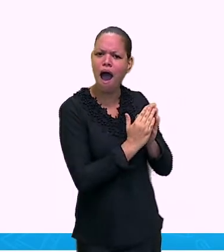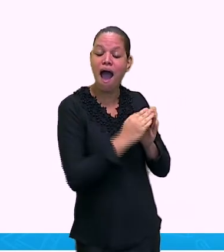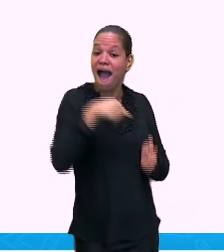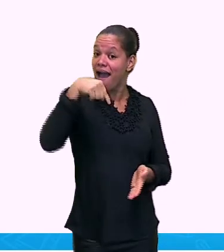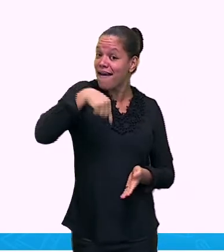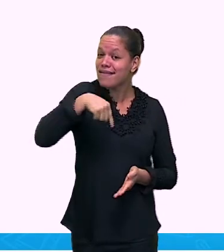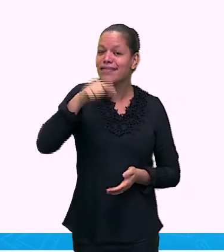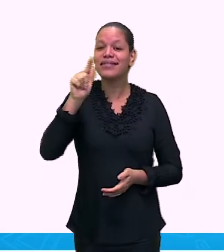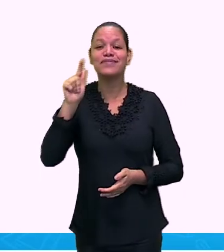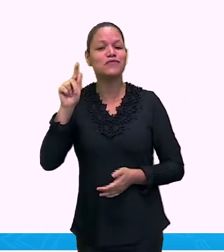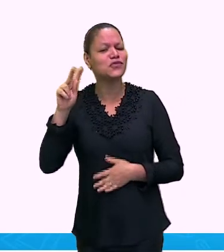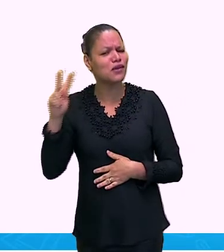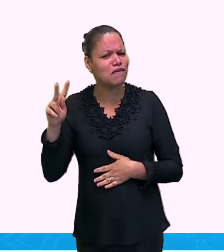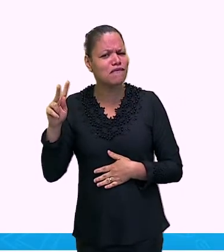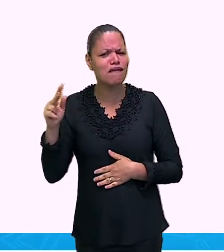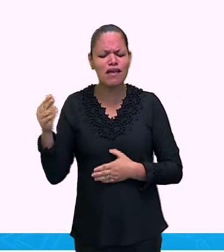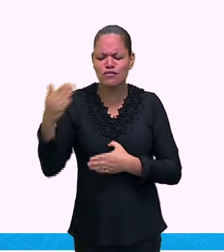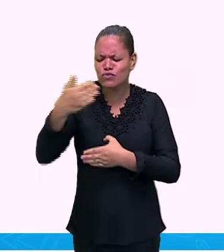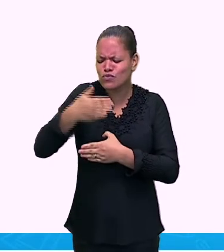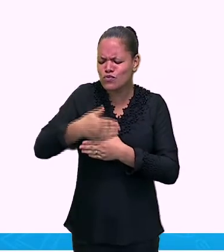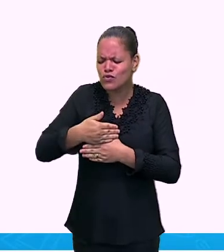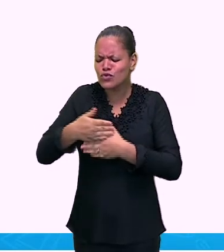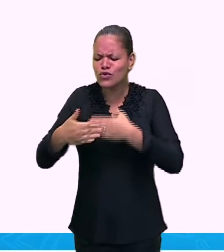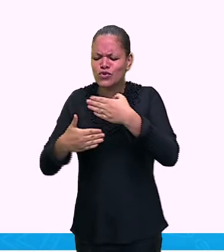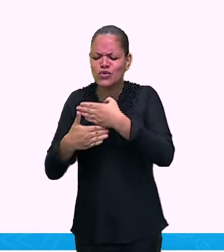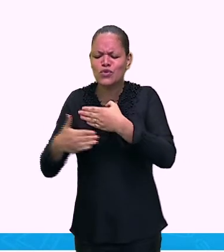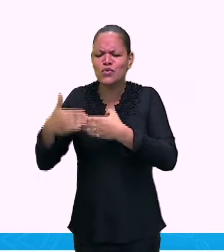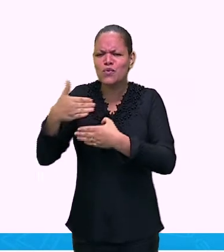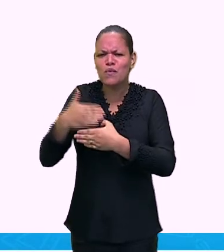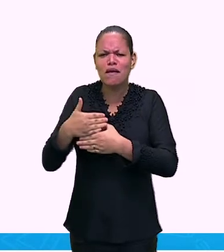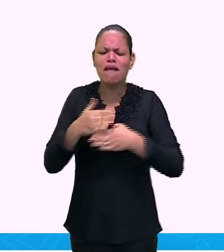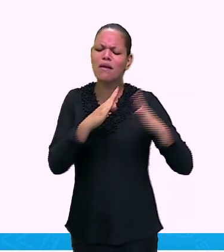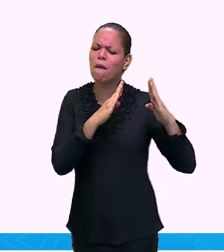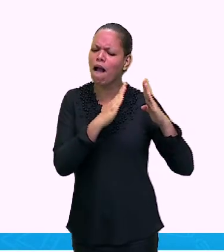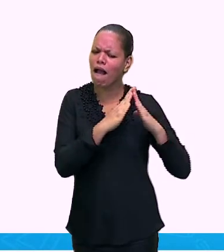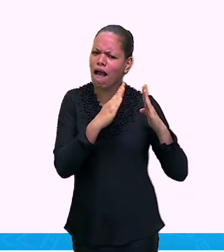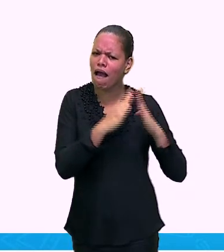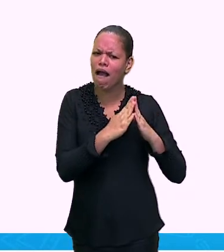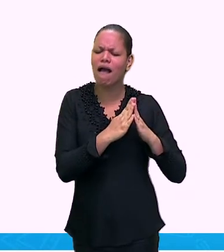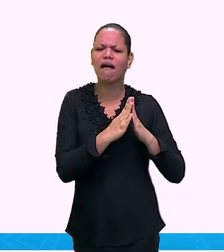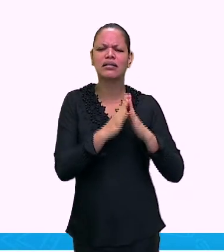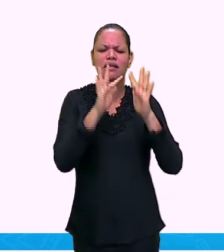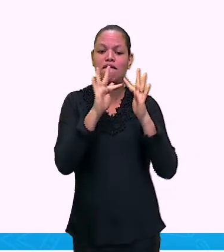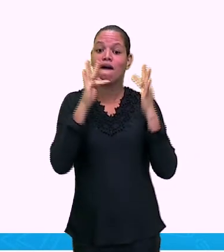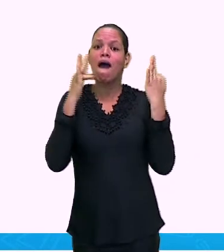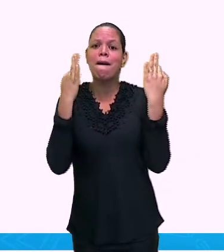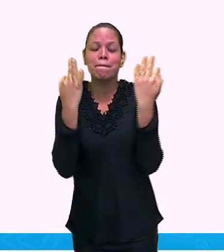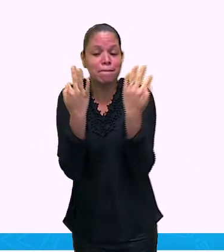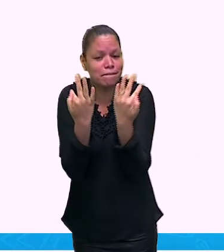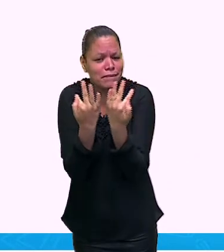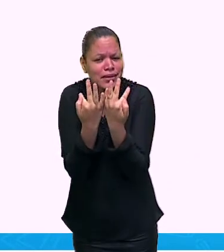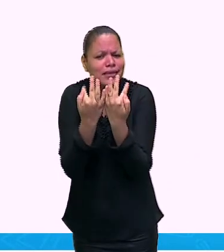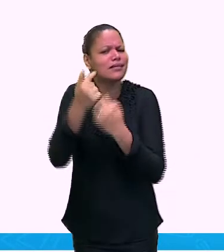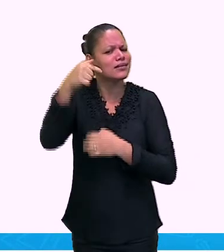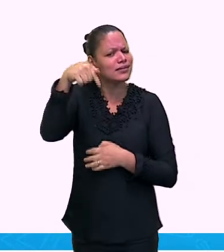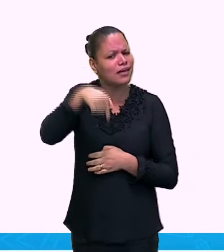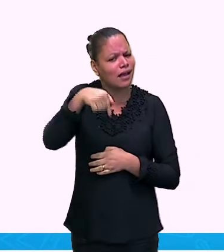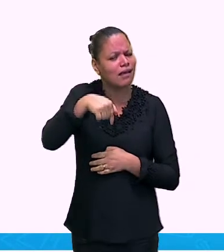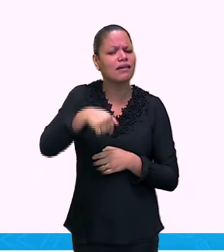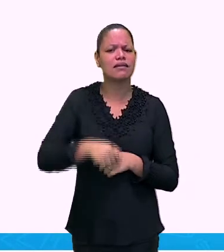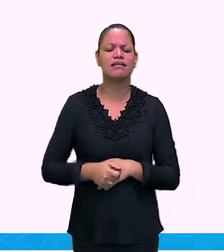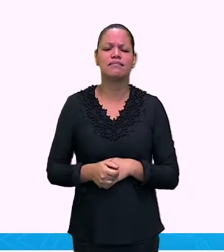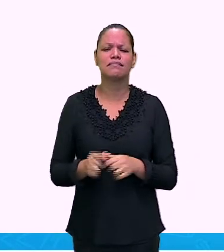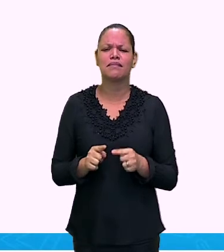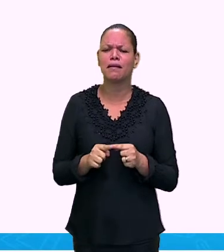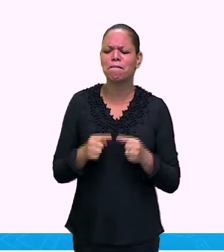construíram suas famílias aqui. E por que que eles são chamados de botocudos? Por causa